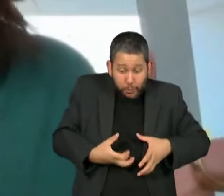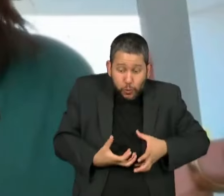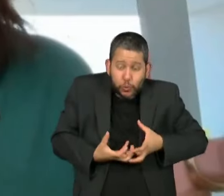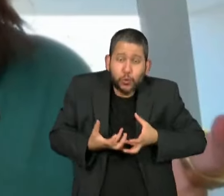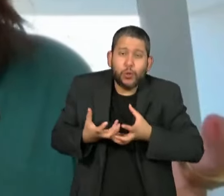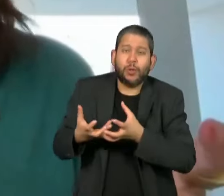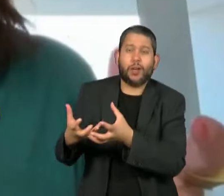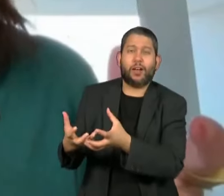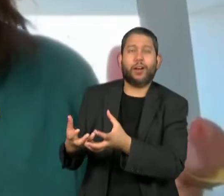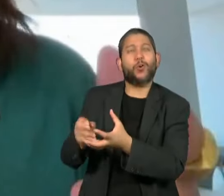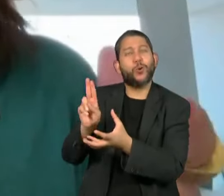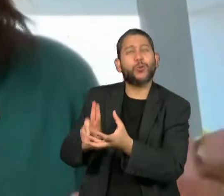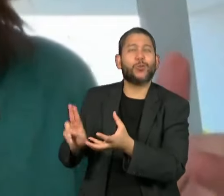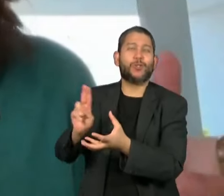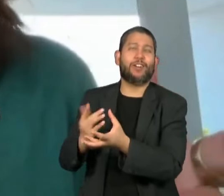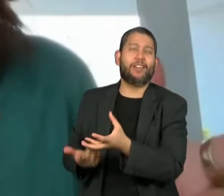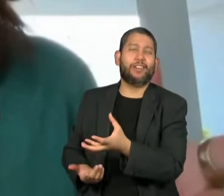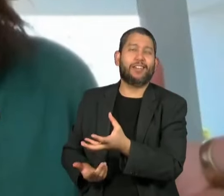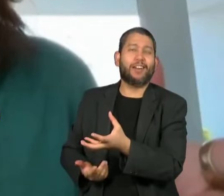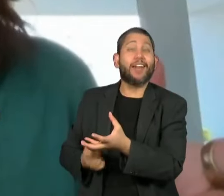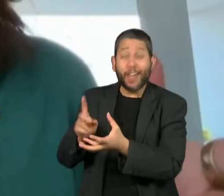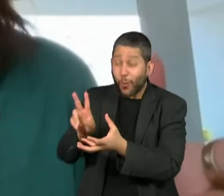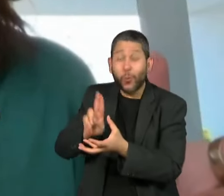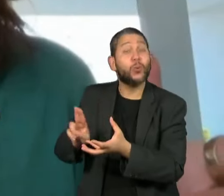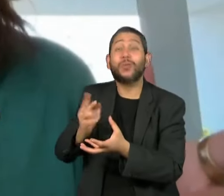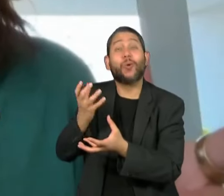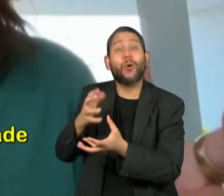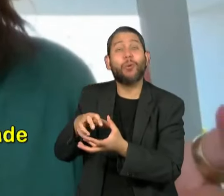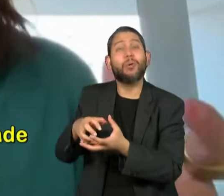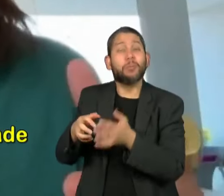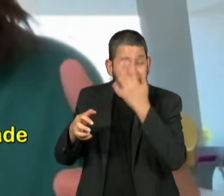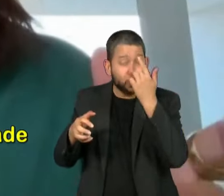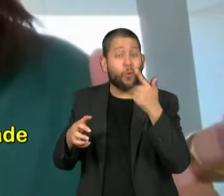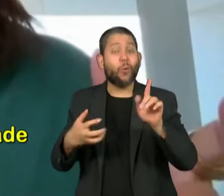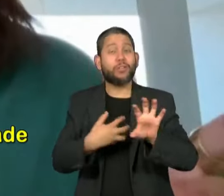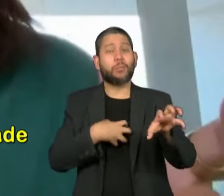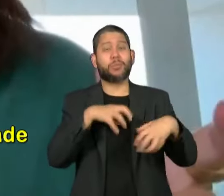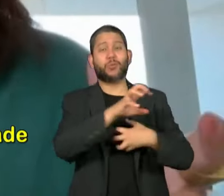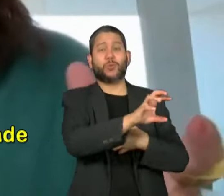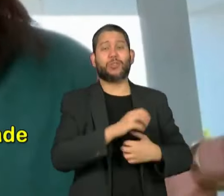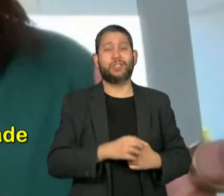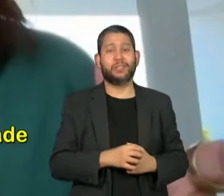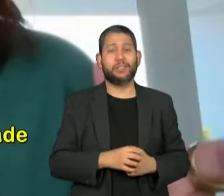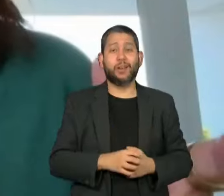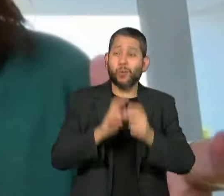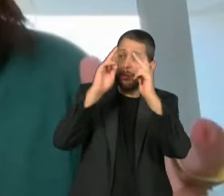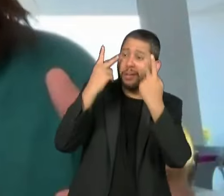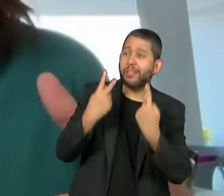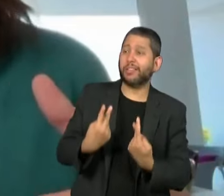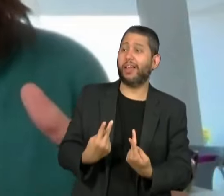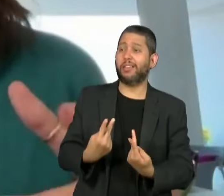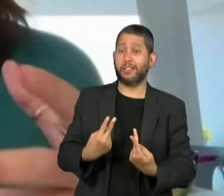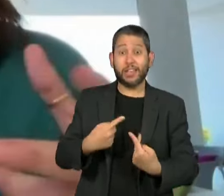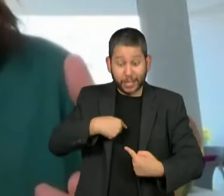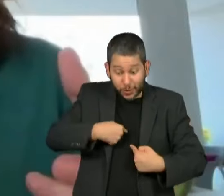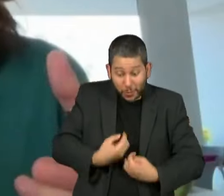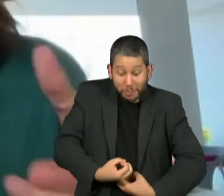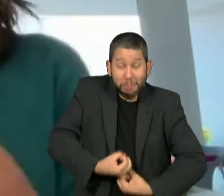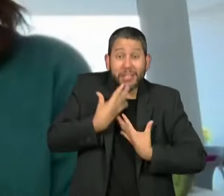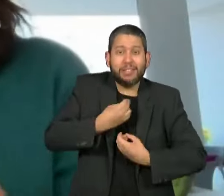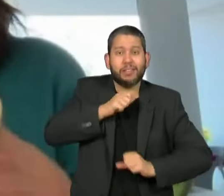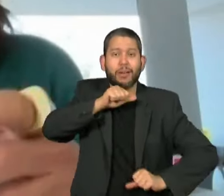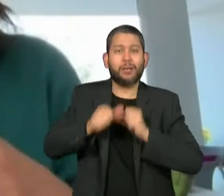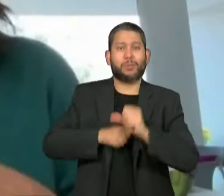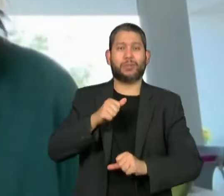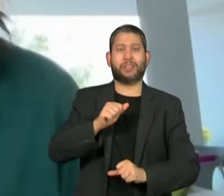Pois a única, é a de ser mais empático com o dolor dos outros. Aprender um pouco mais de humanidade, e aprender a compartilhar